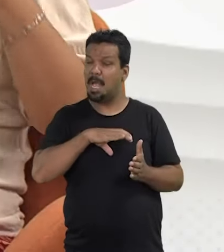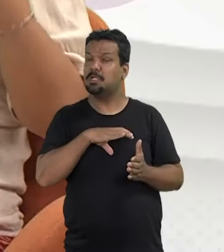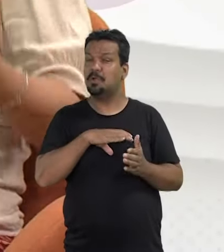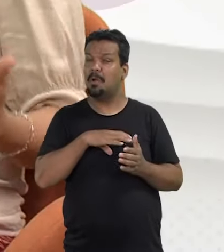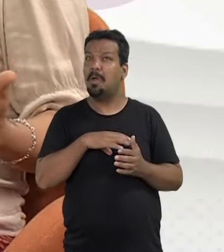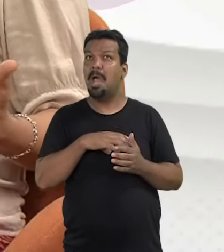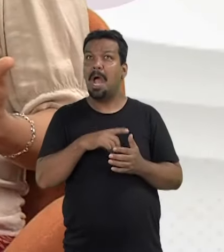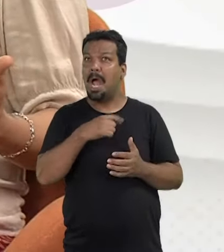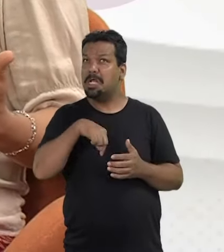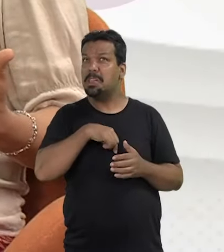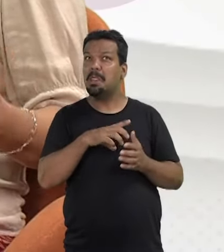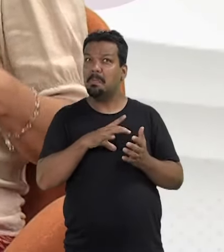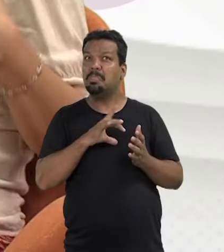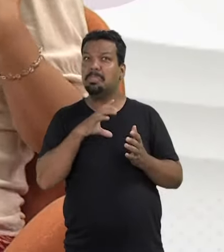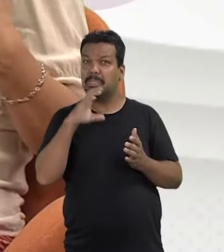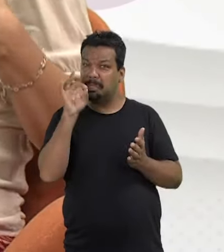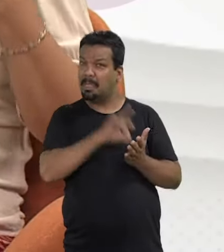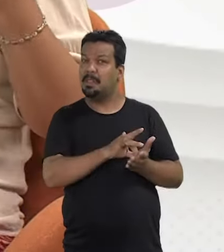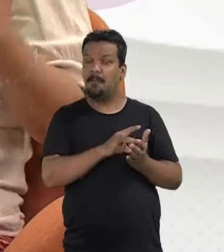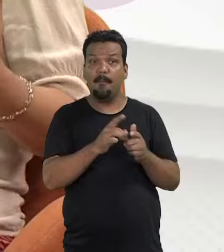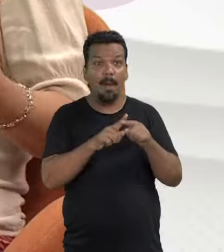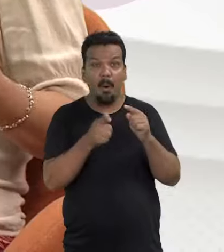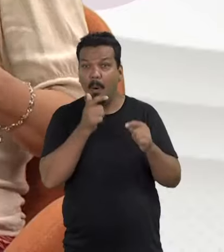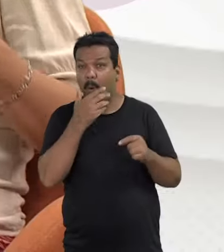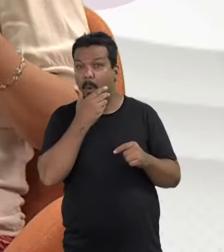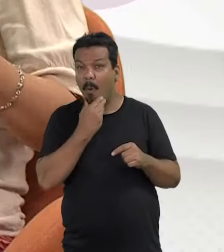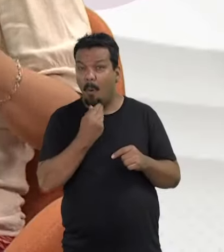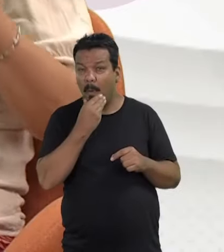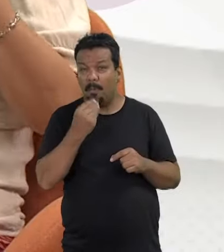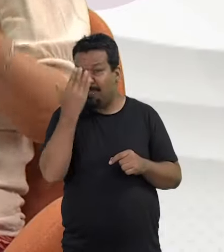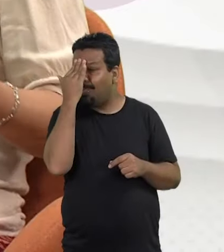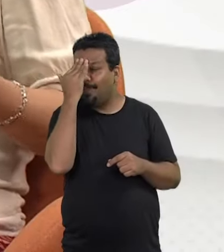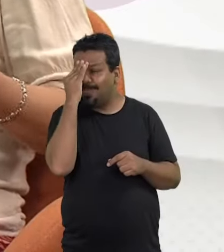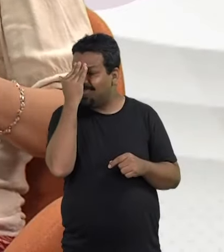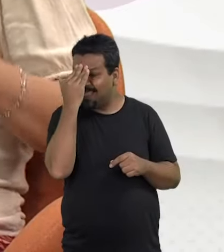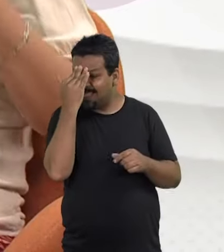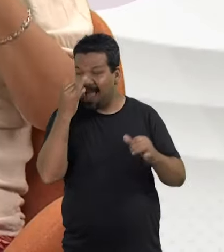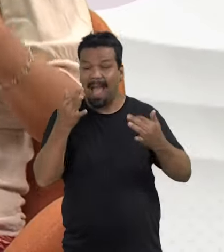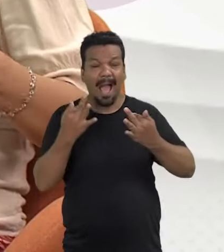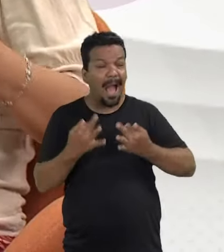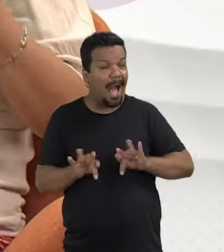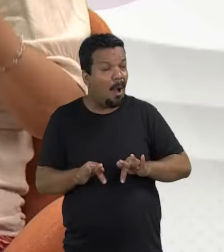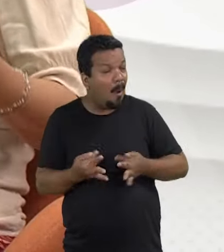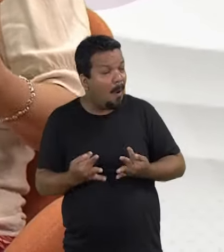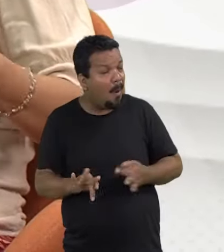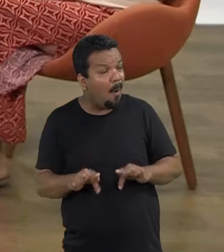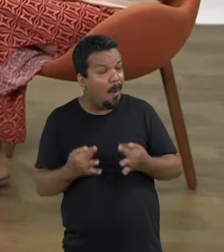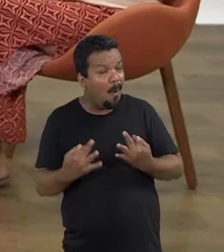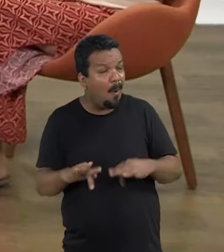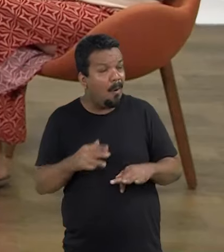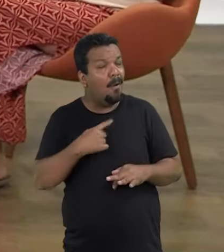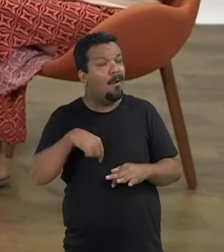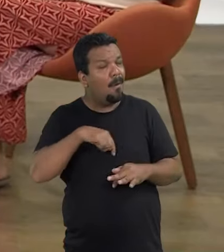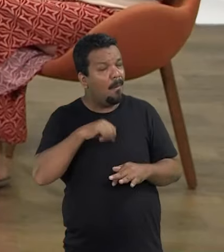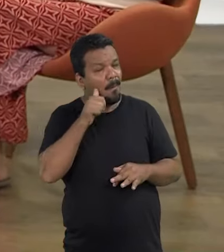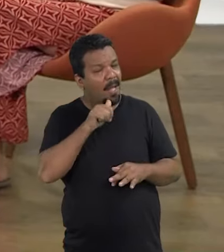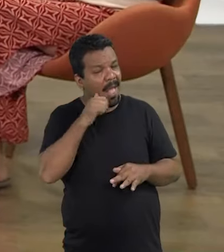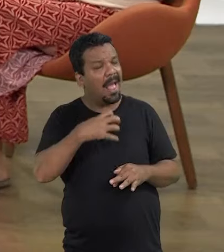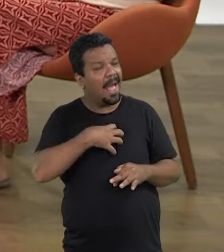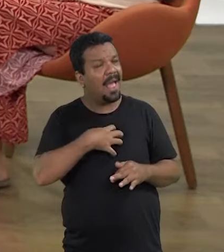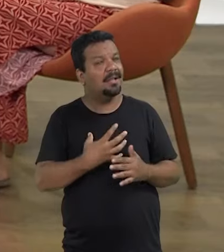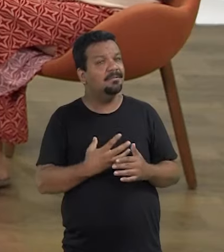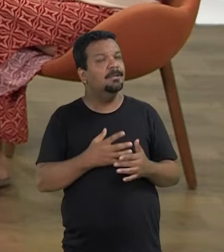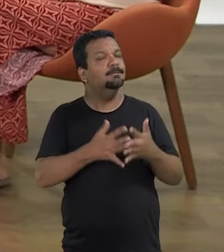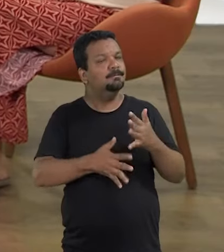A gente teve muita dificuldade. É como se os homens não conseguissem entender as dores e as delícias pelas quais nós